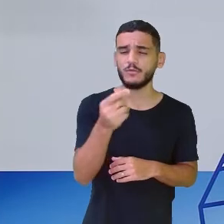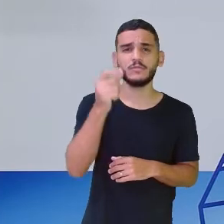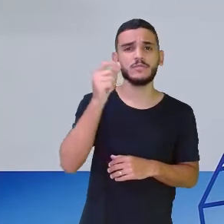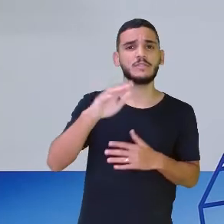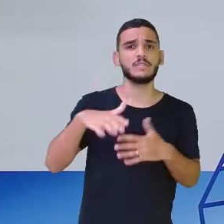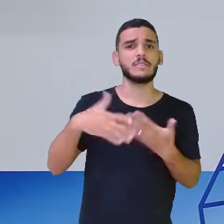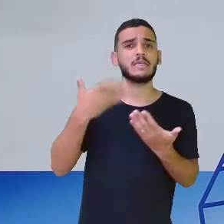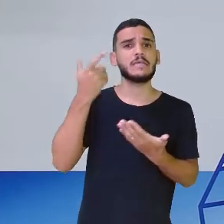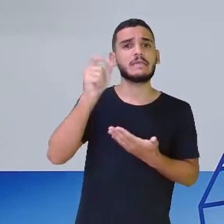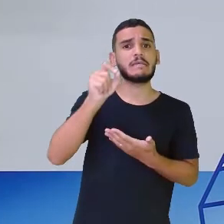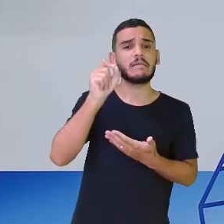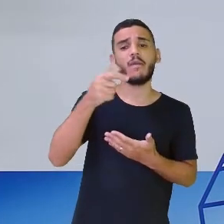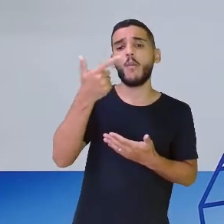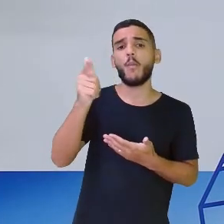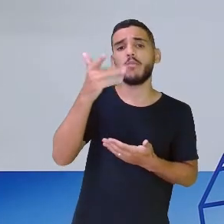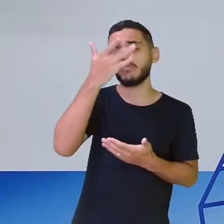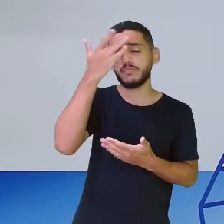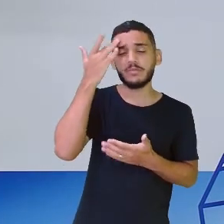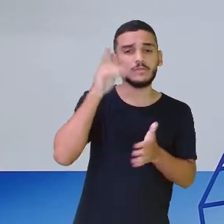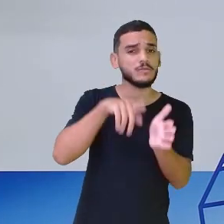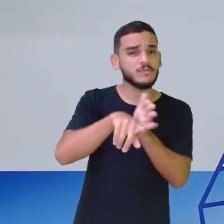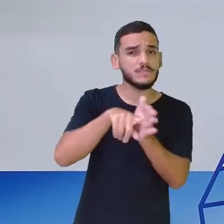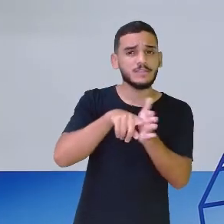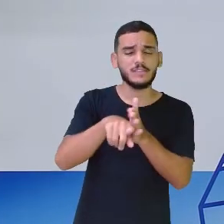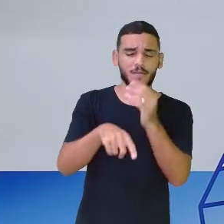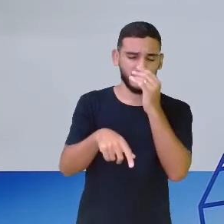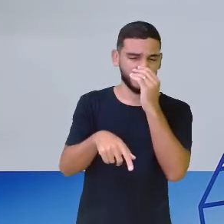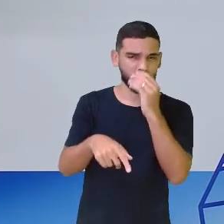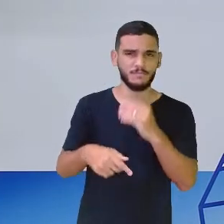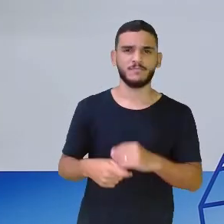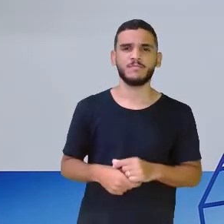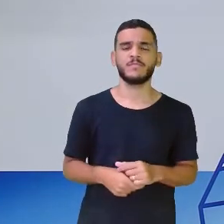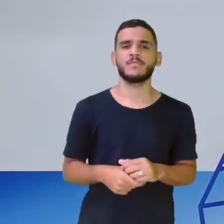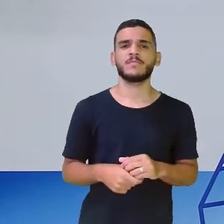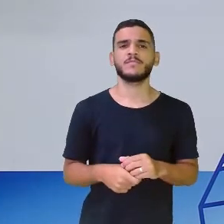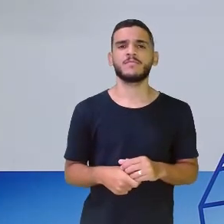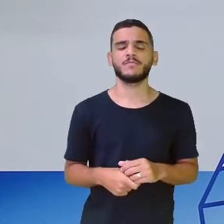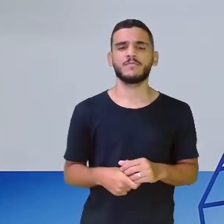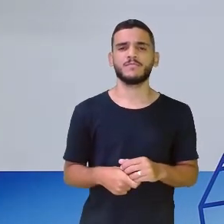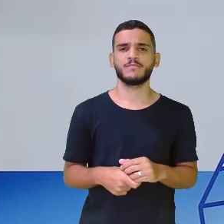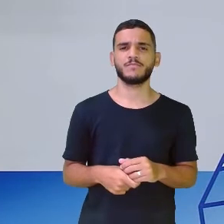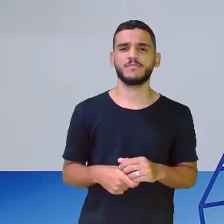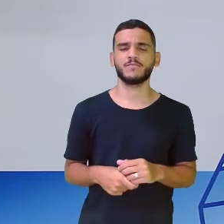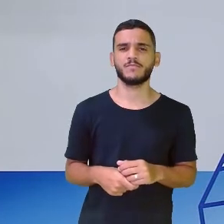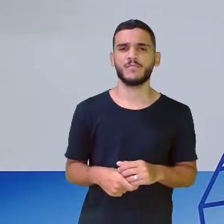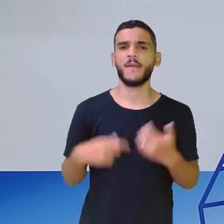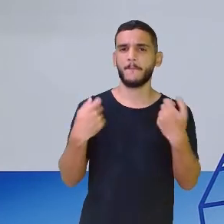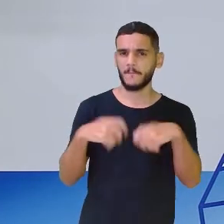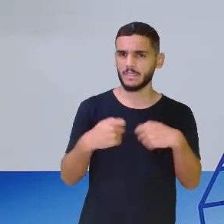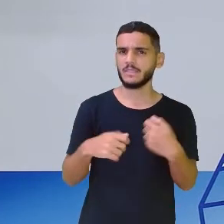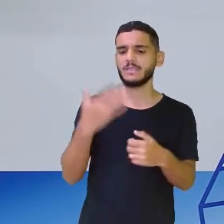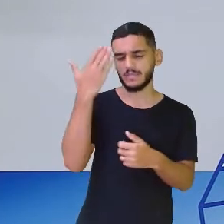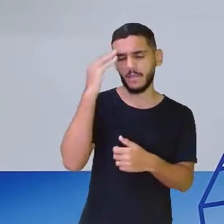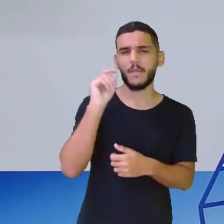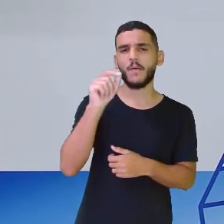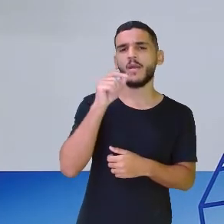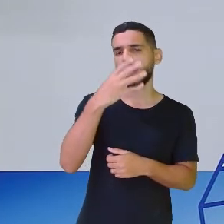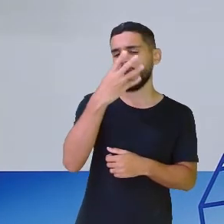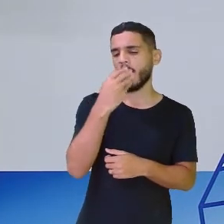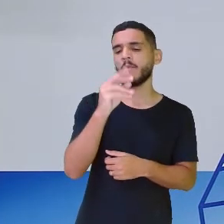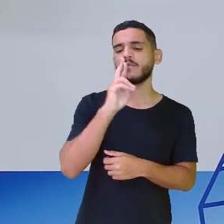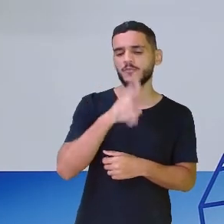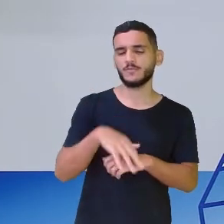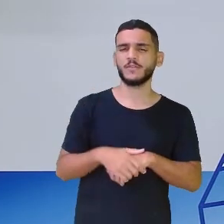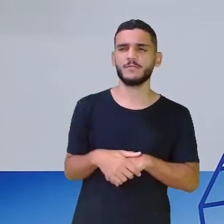é o próximo suspeito? Mas para saber quem é o próximo suspeito, vamos ouvir o que a raposa falou.